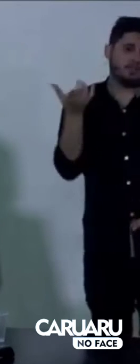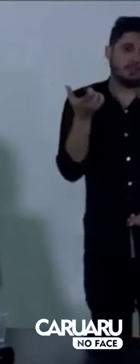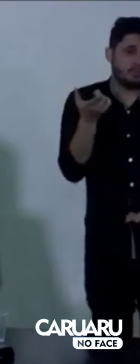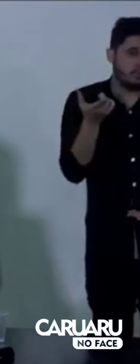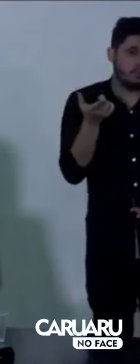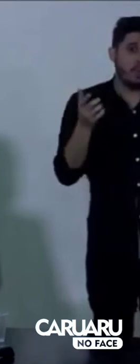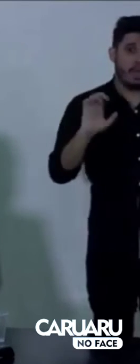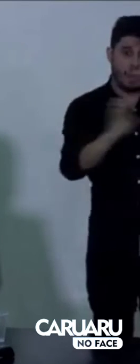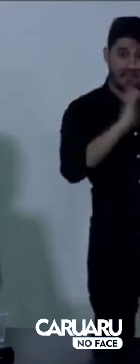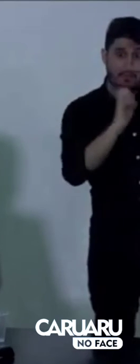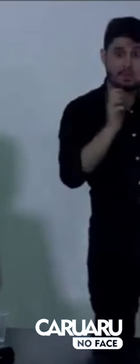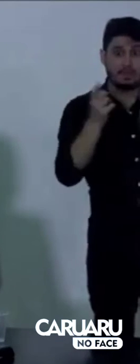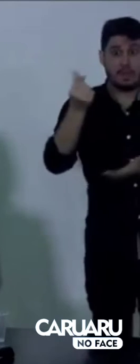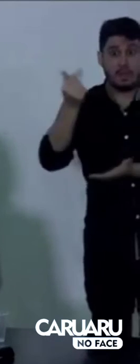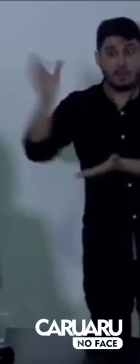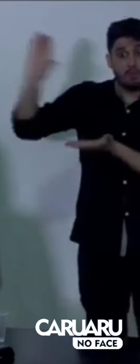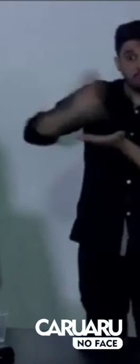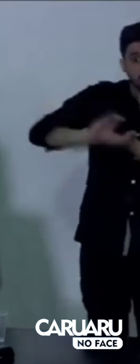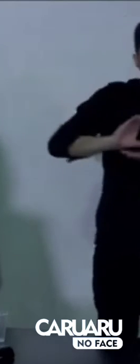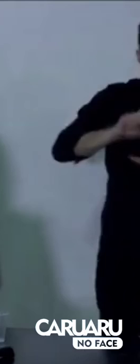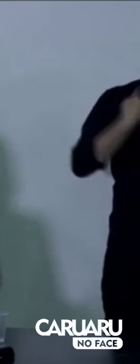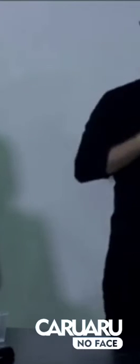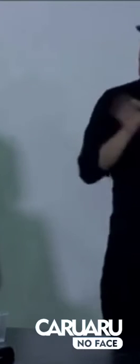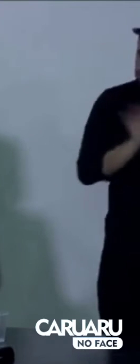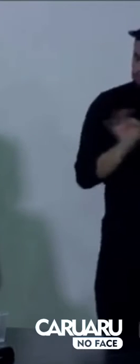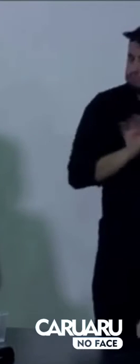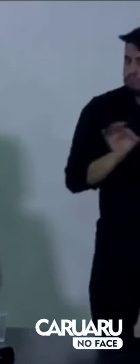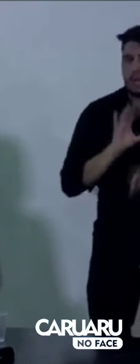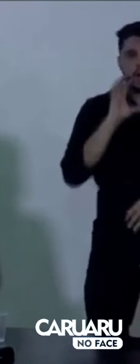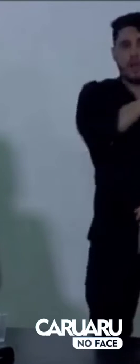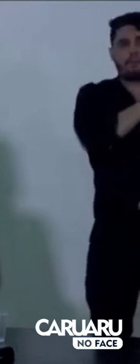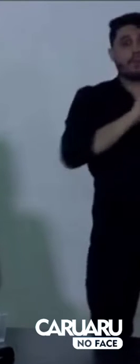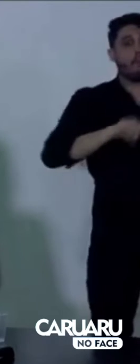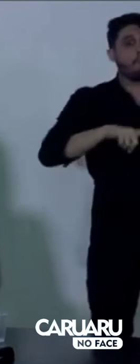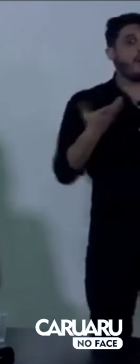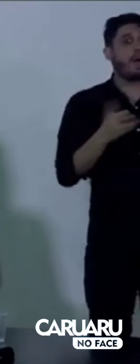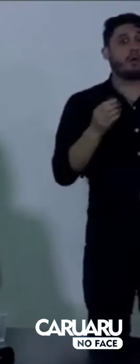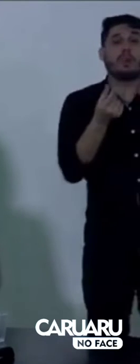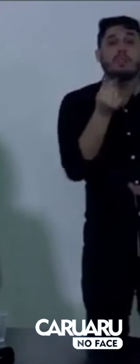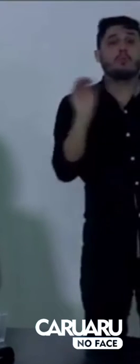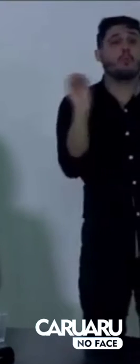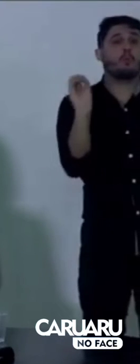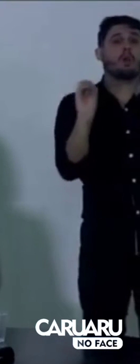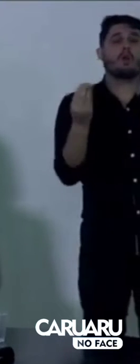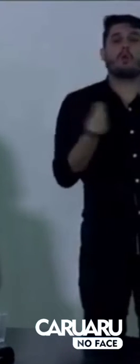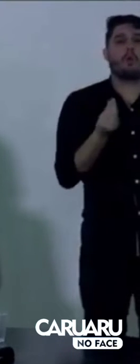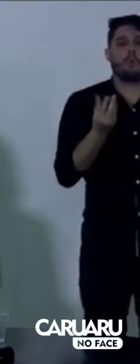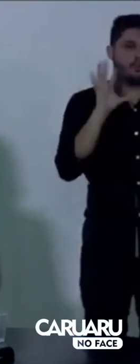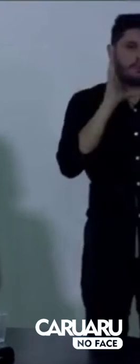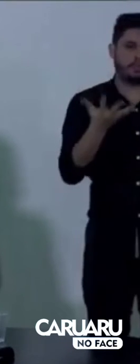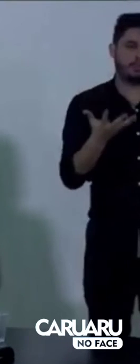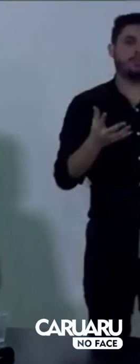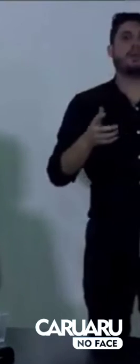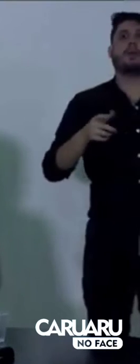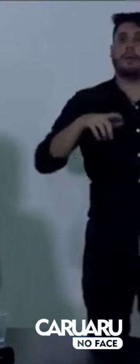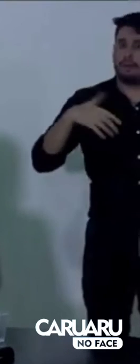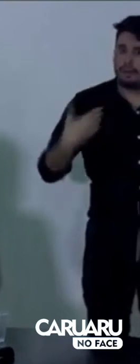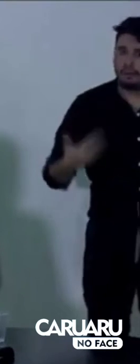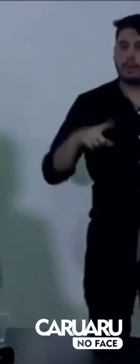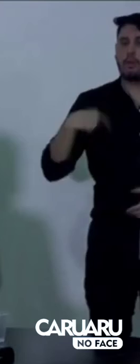Caruaru realizava. E, como esse é um momento muito novo, a gente não conseguiu, ainda, consolidar o novo modelo